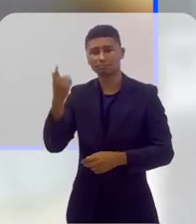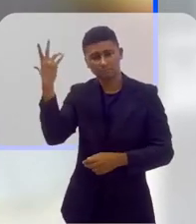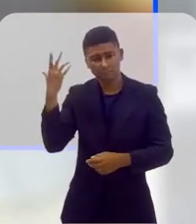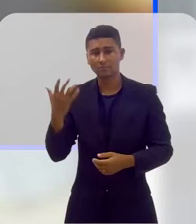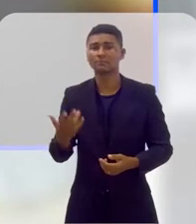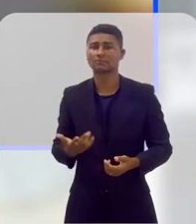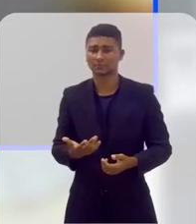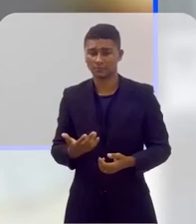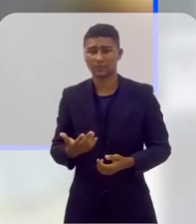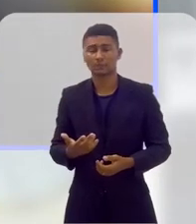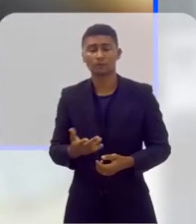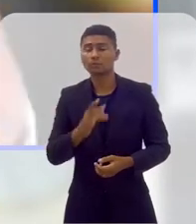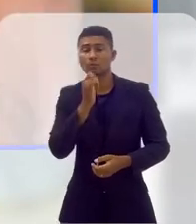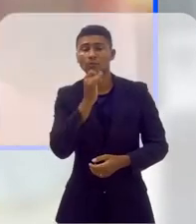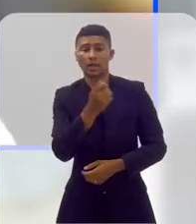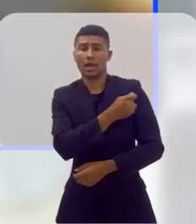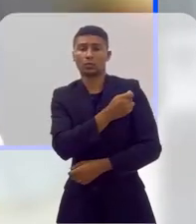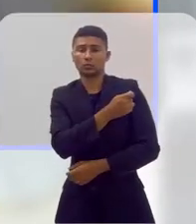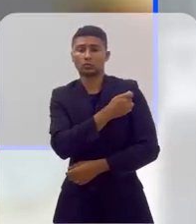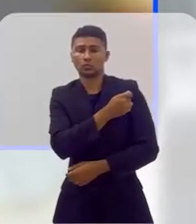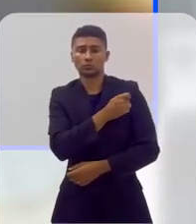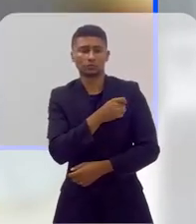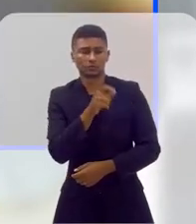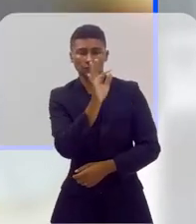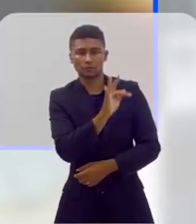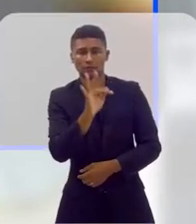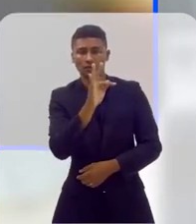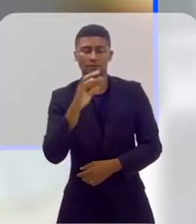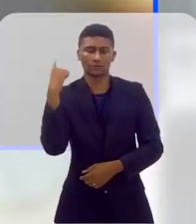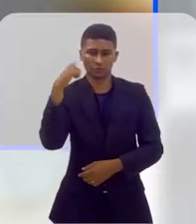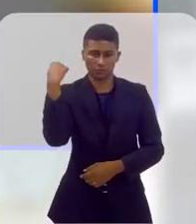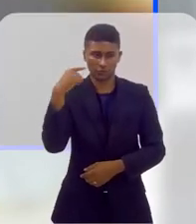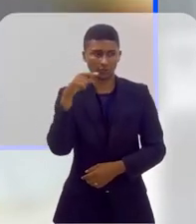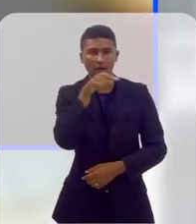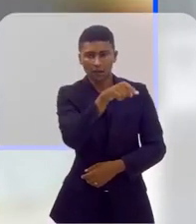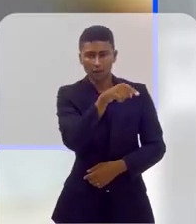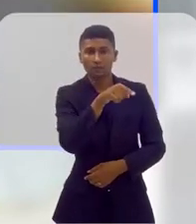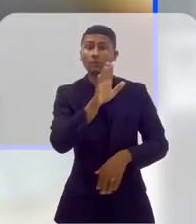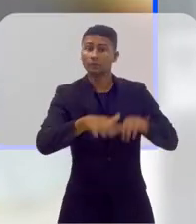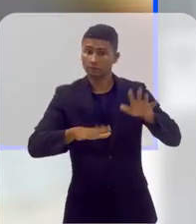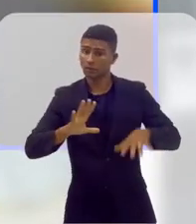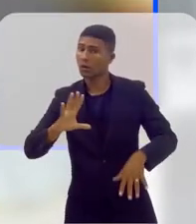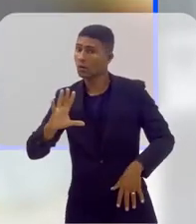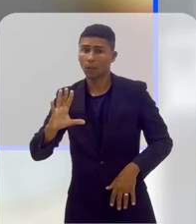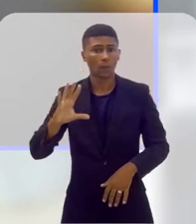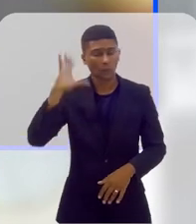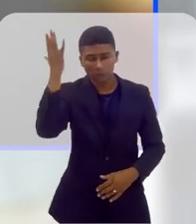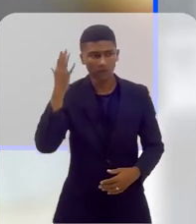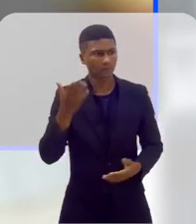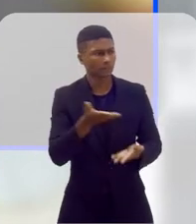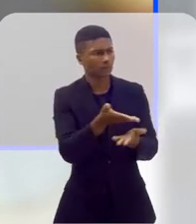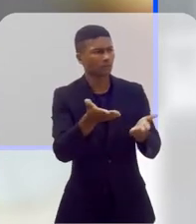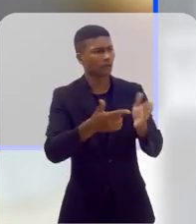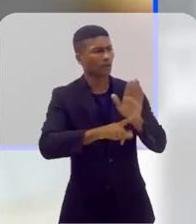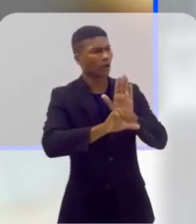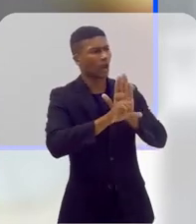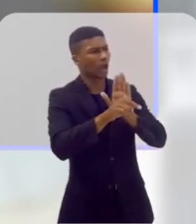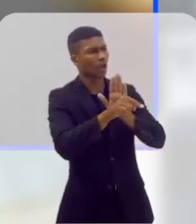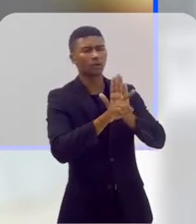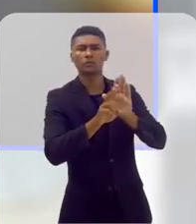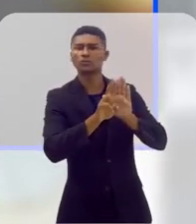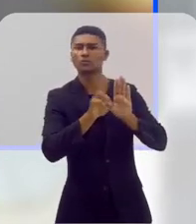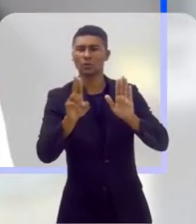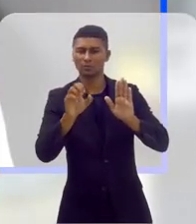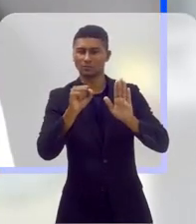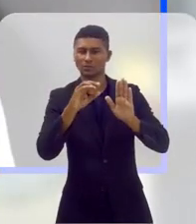nossos na faculdade de Direito, que hoje estão ocupando os mecanismos estatais e, por exemplo, desrespeitam a própria legislação em relação ao nome